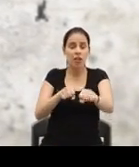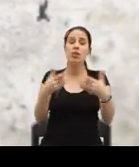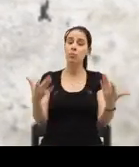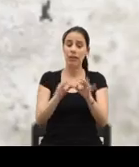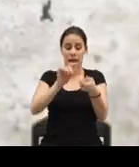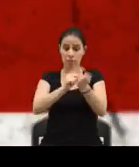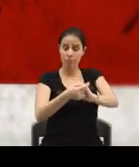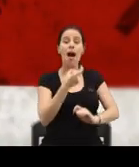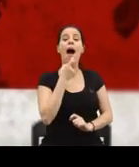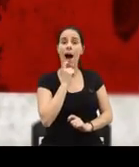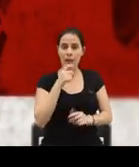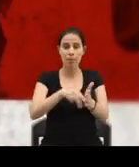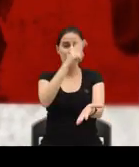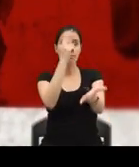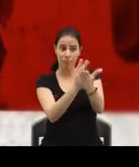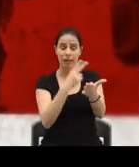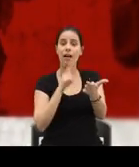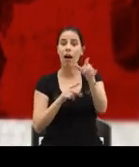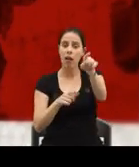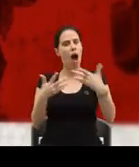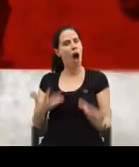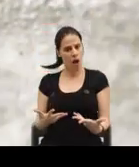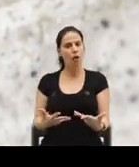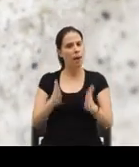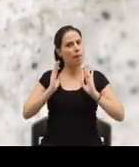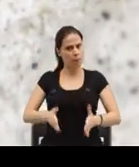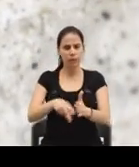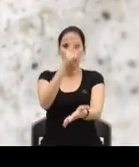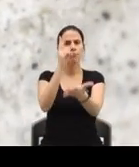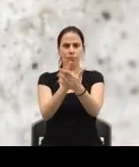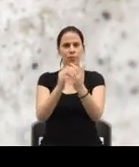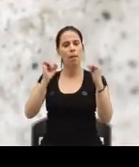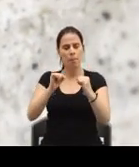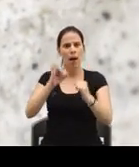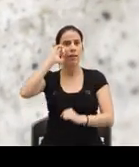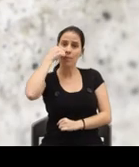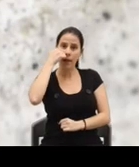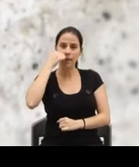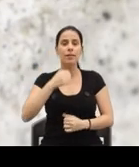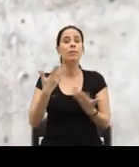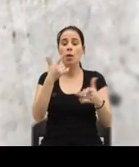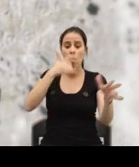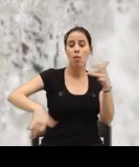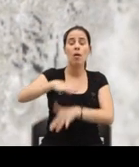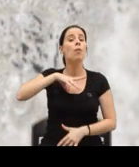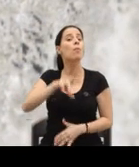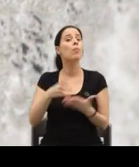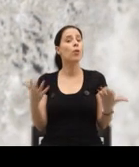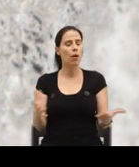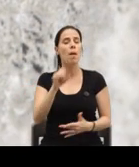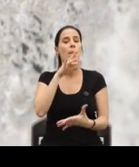Tal como a Revolução de Abril derrotou essa realidade, também agora se impõe a derrota do pacto de agressão. O povo português